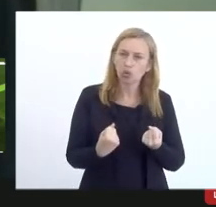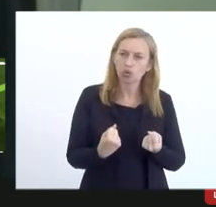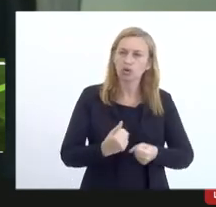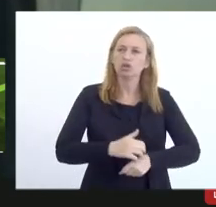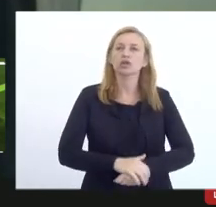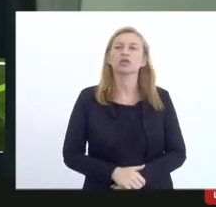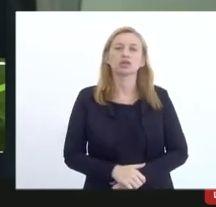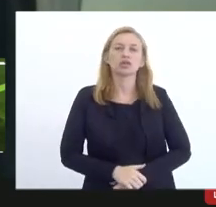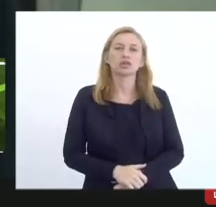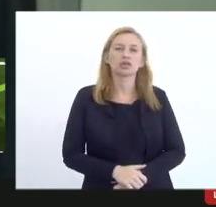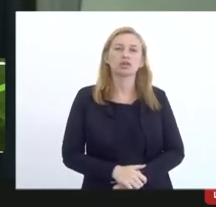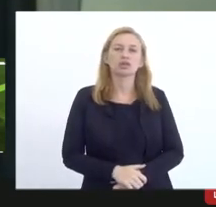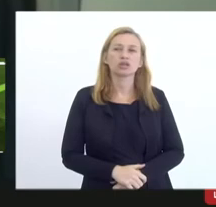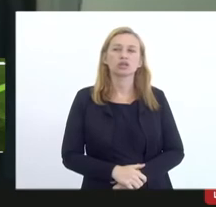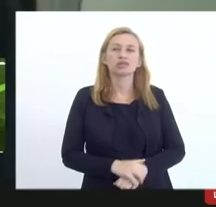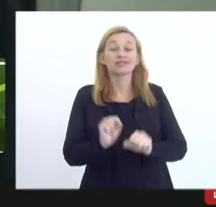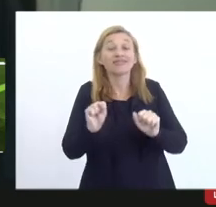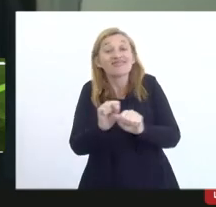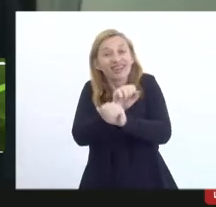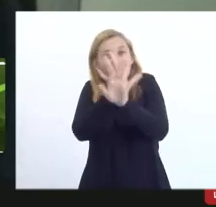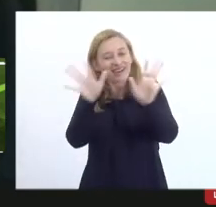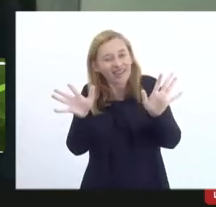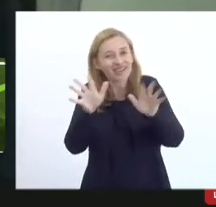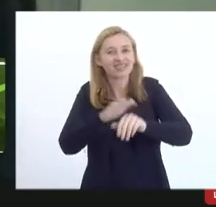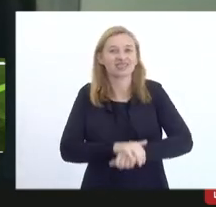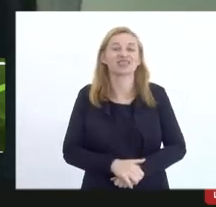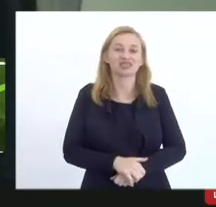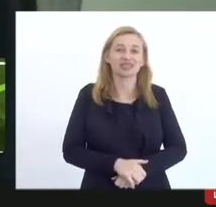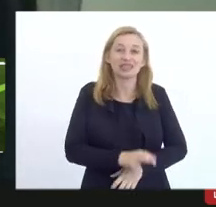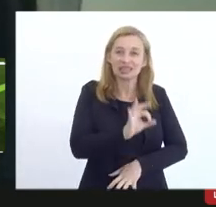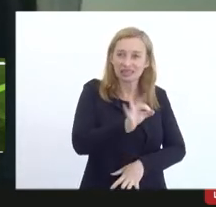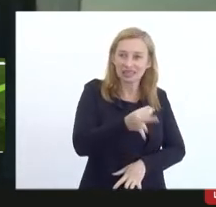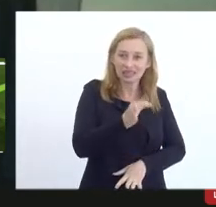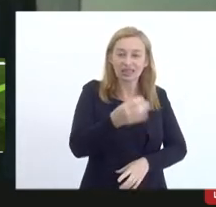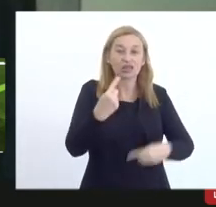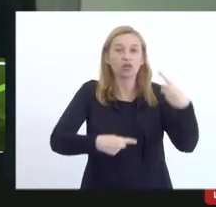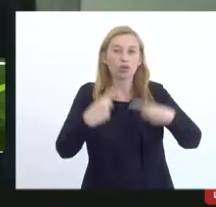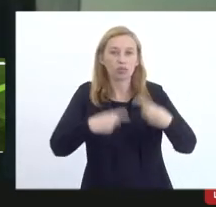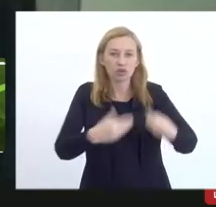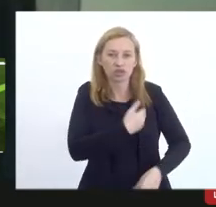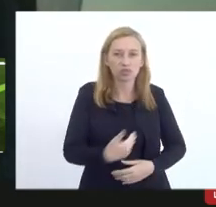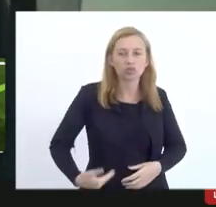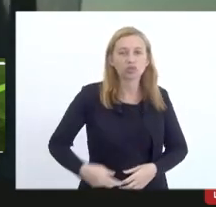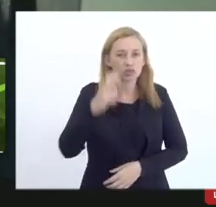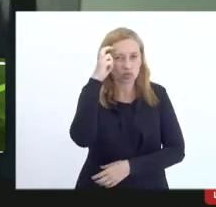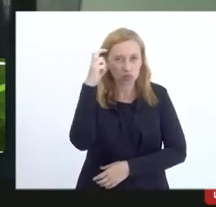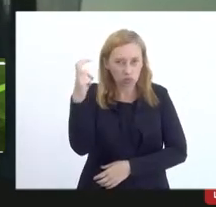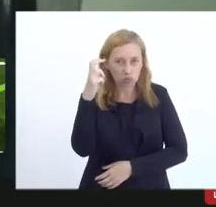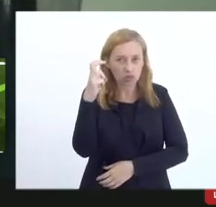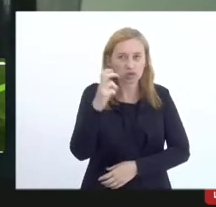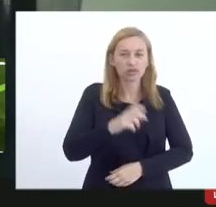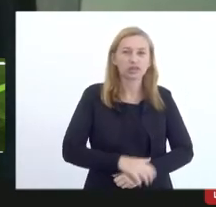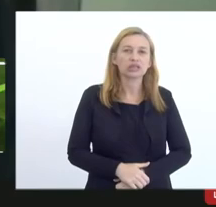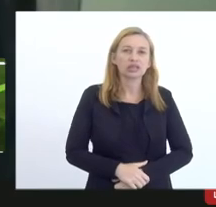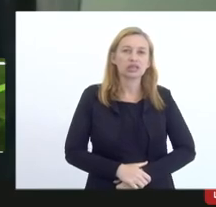trazer transparência, em trazer efetividade para a política pública de cultura, tá?